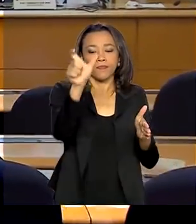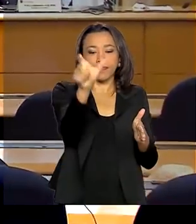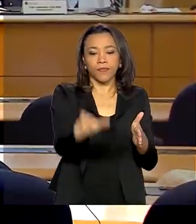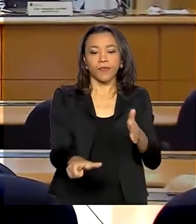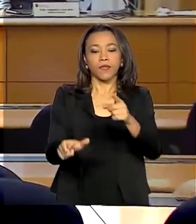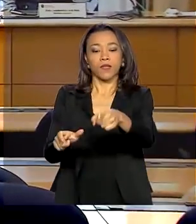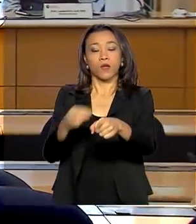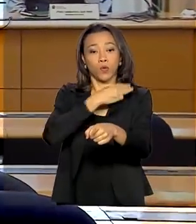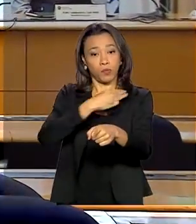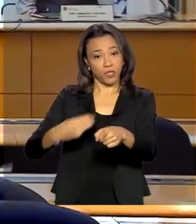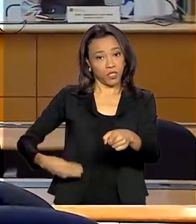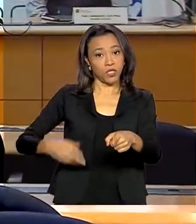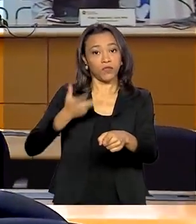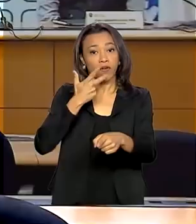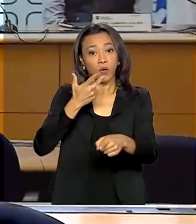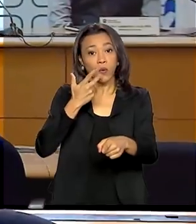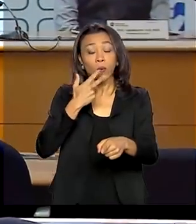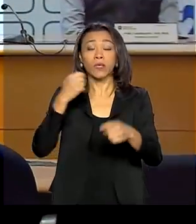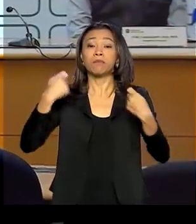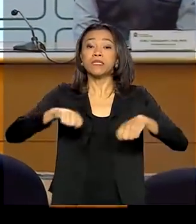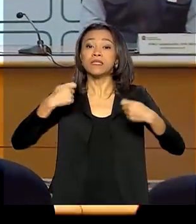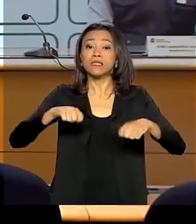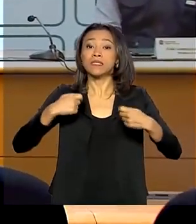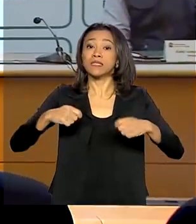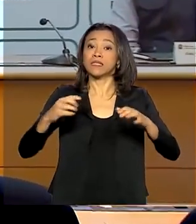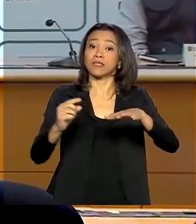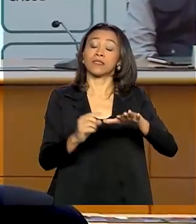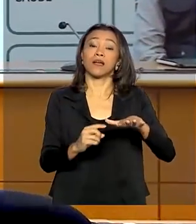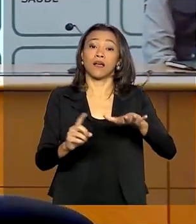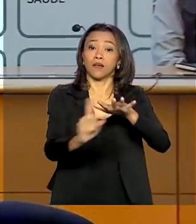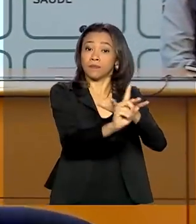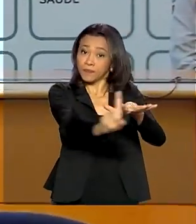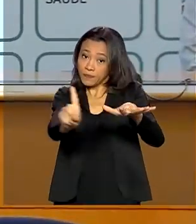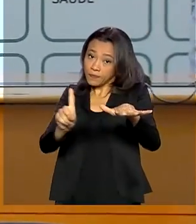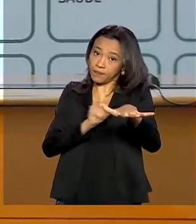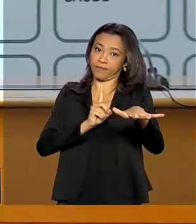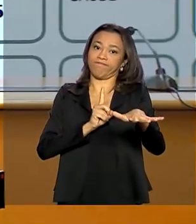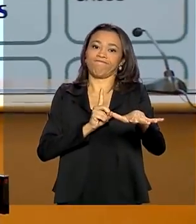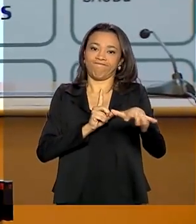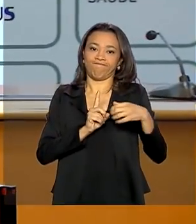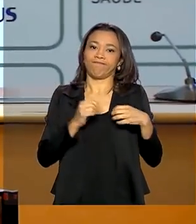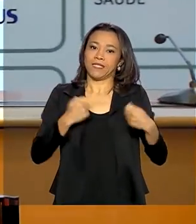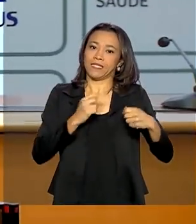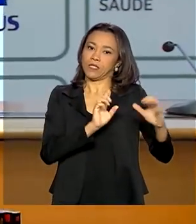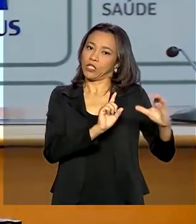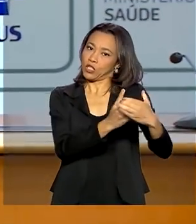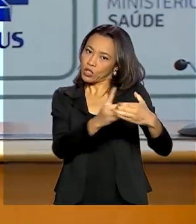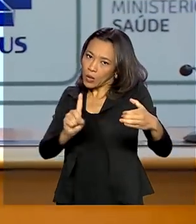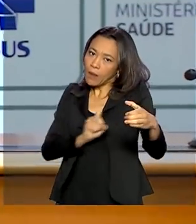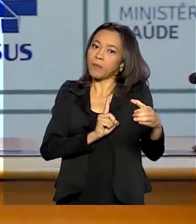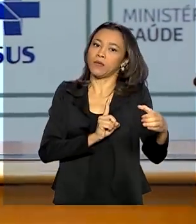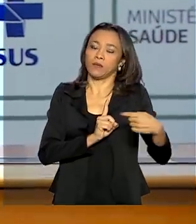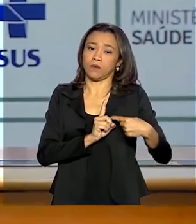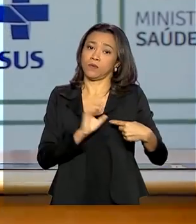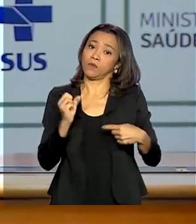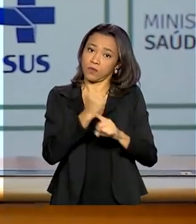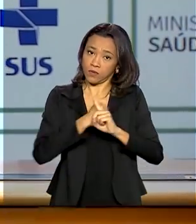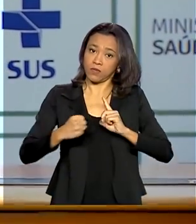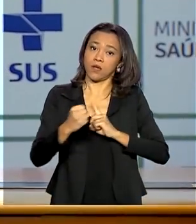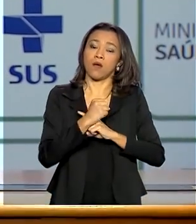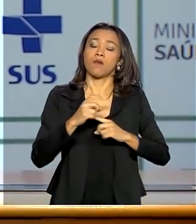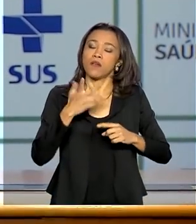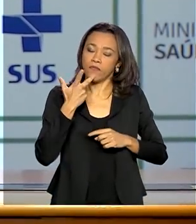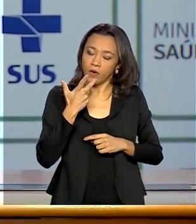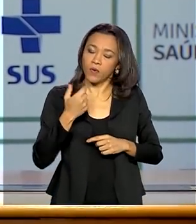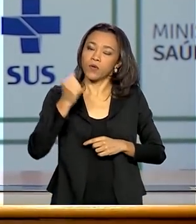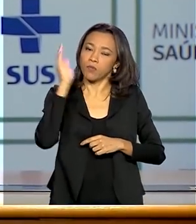defender a necessidade de isolamento social para conter o avanço da Covid-19, mas destacou que o Brasil precisa também